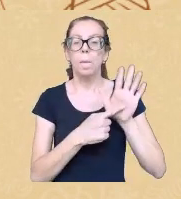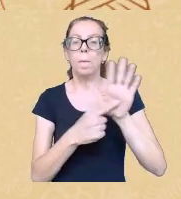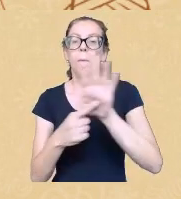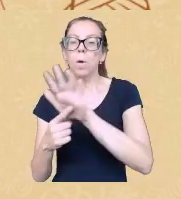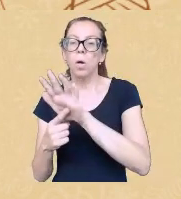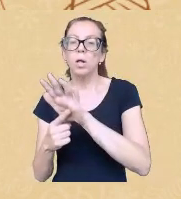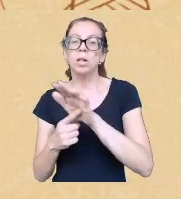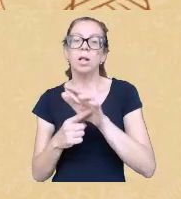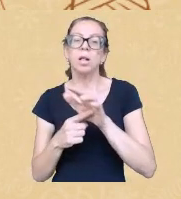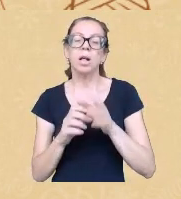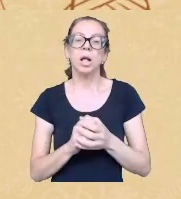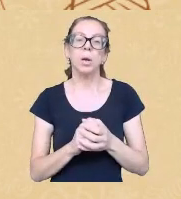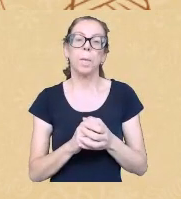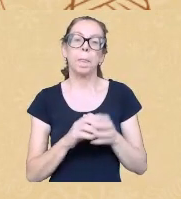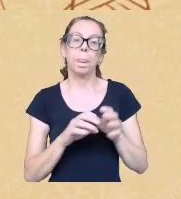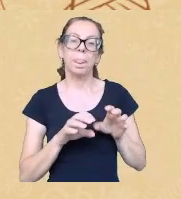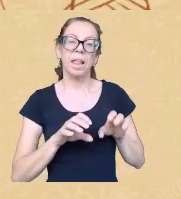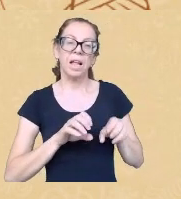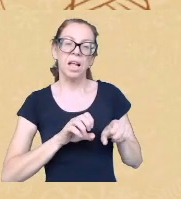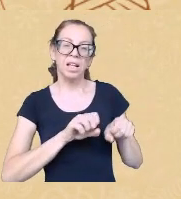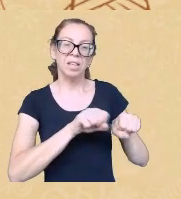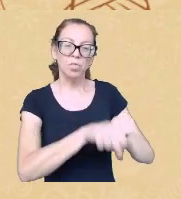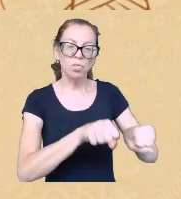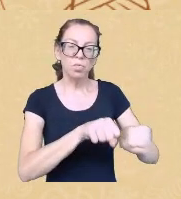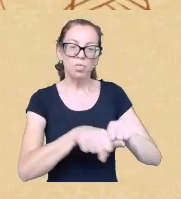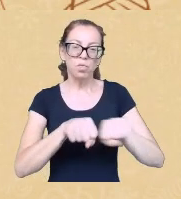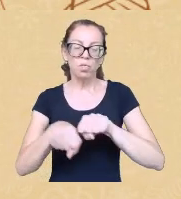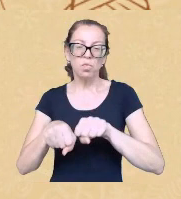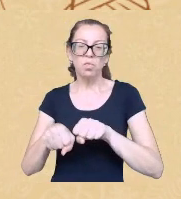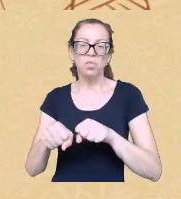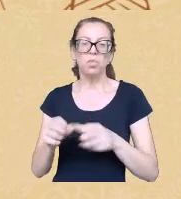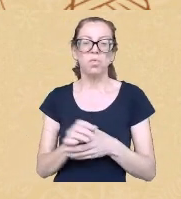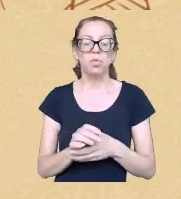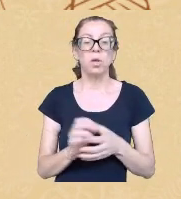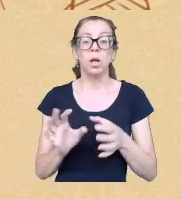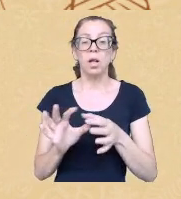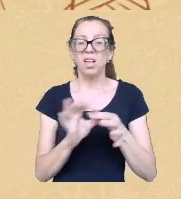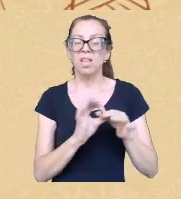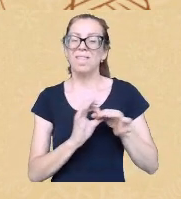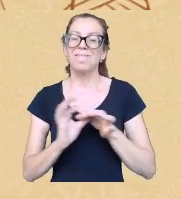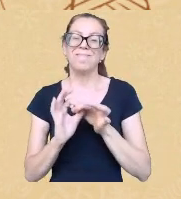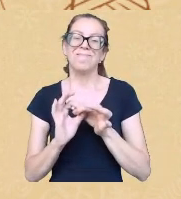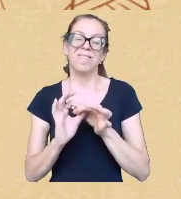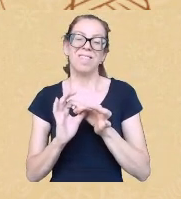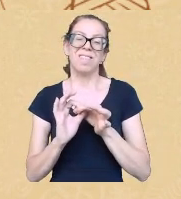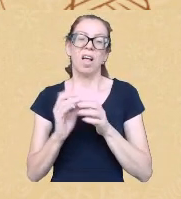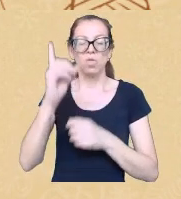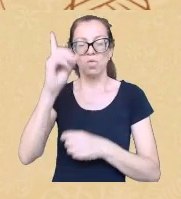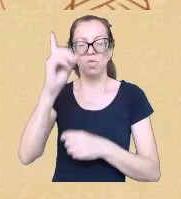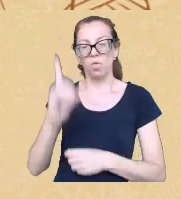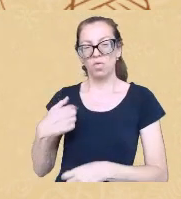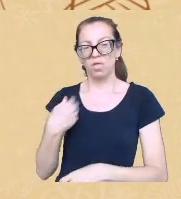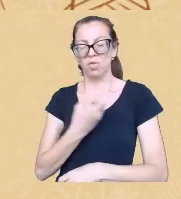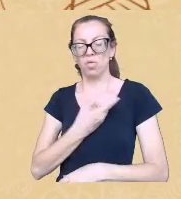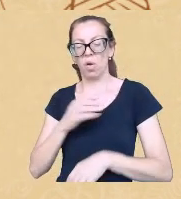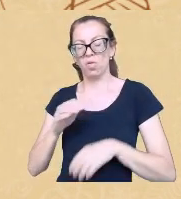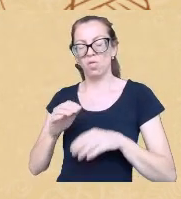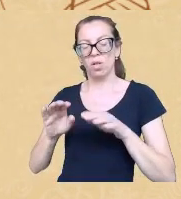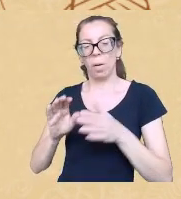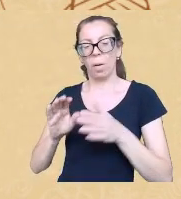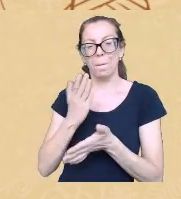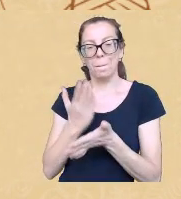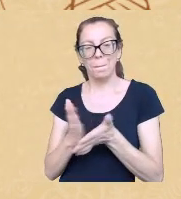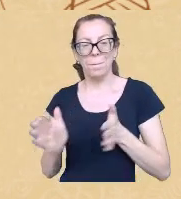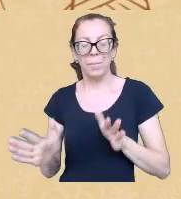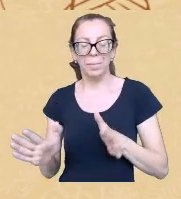cara de índio ele está diretamente ligado de novo à retirada dos nossos direitos porque muitos parentes comentam o